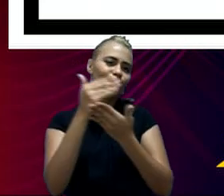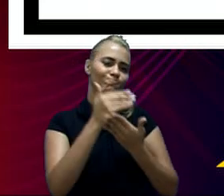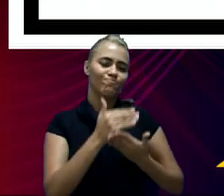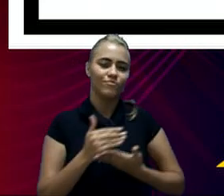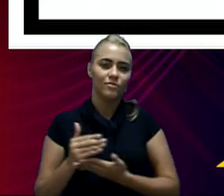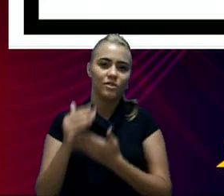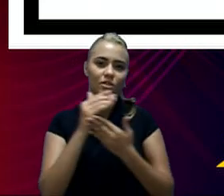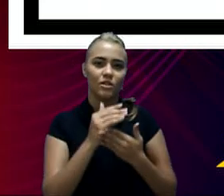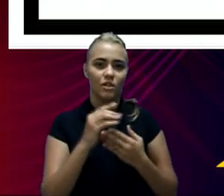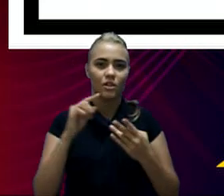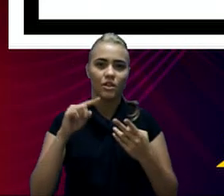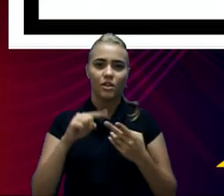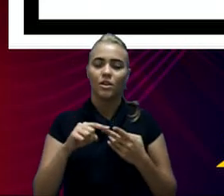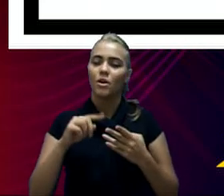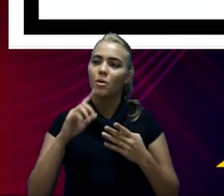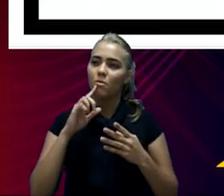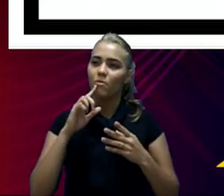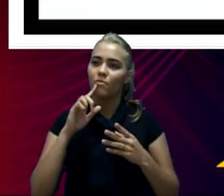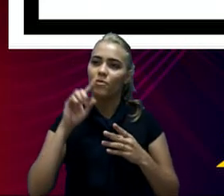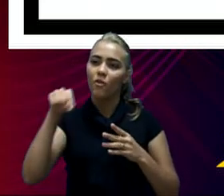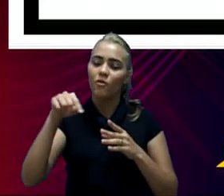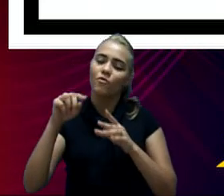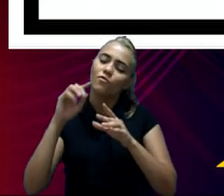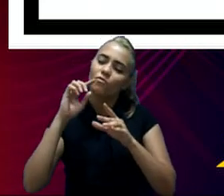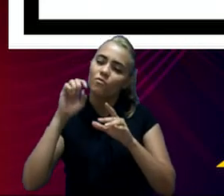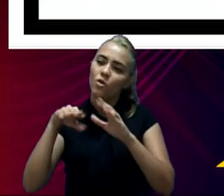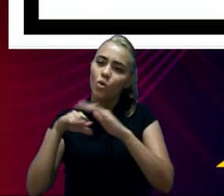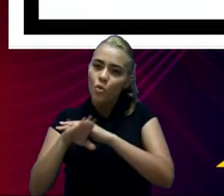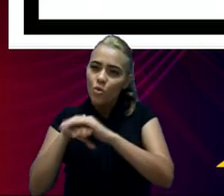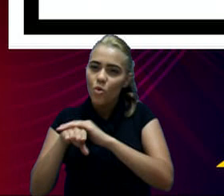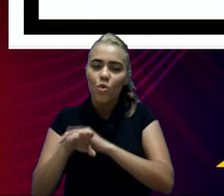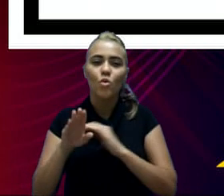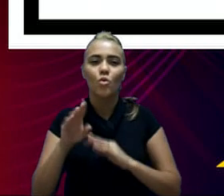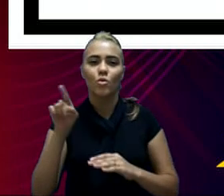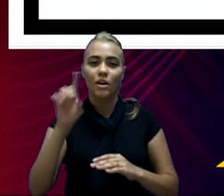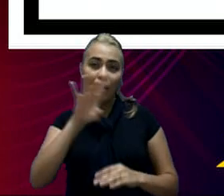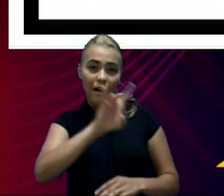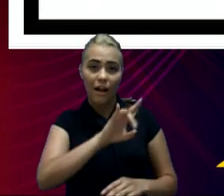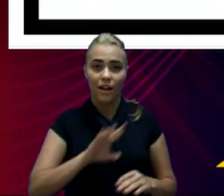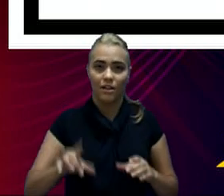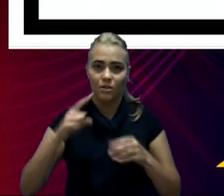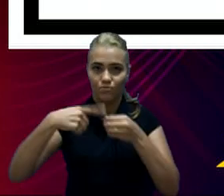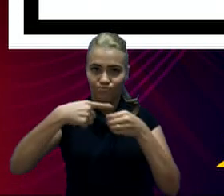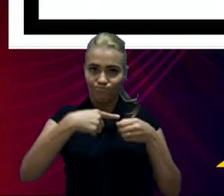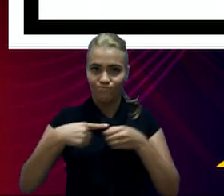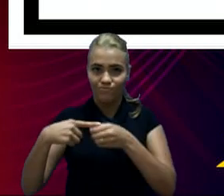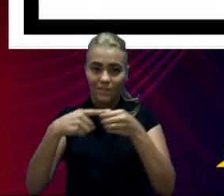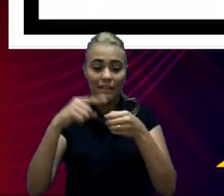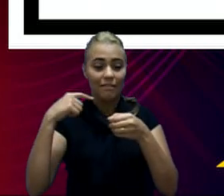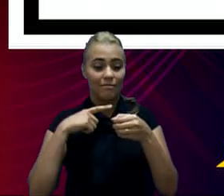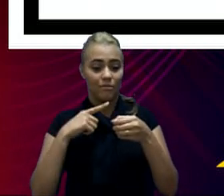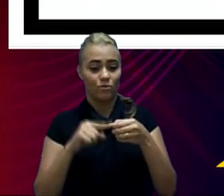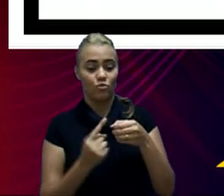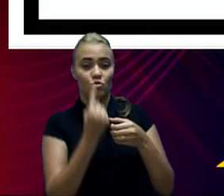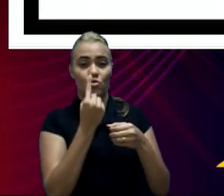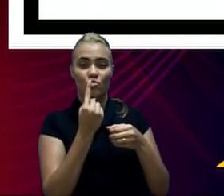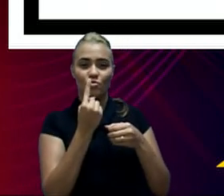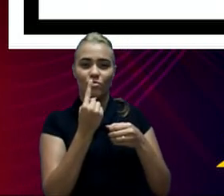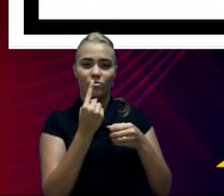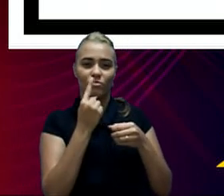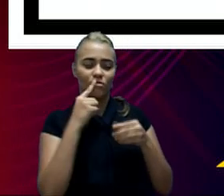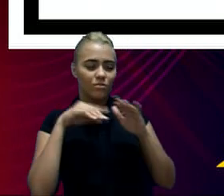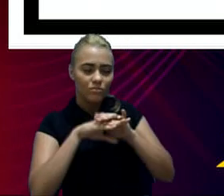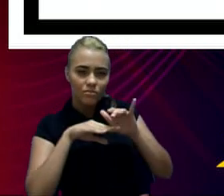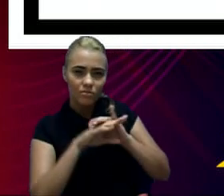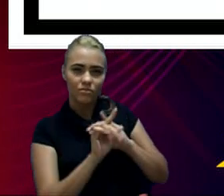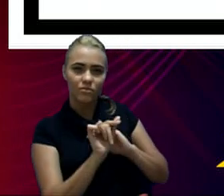O Fundo de Participação dos Municípios, ele é transferido pela União, e cada município tem uma cota à parte. Em Sorocaba,